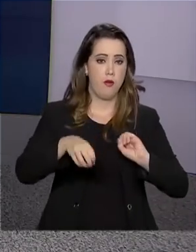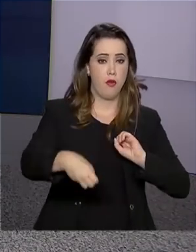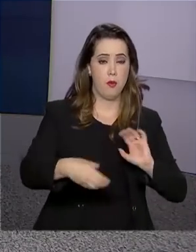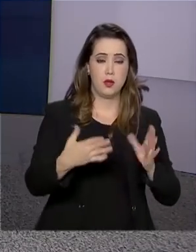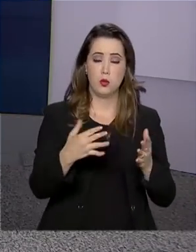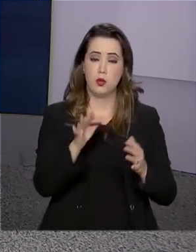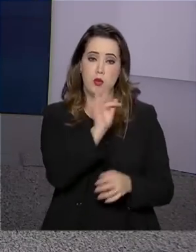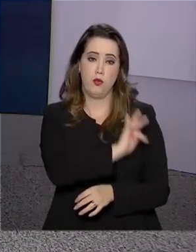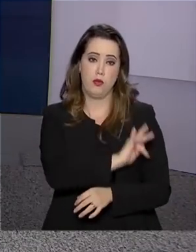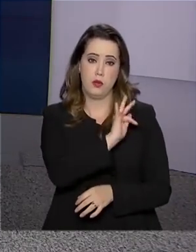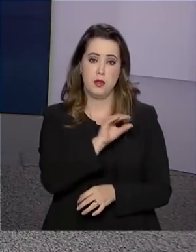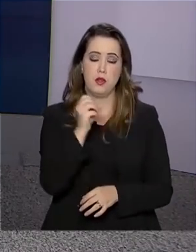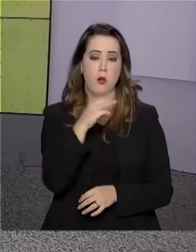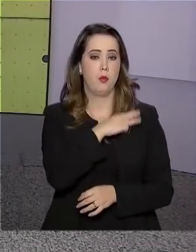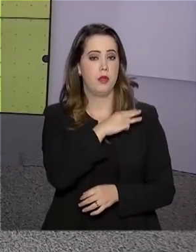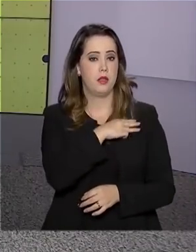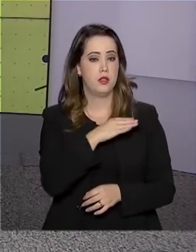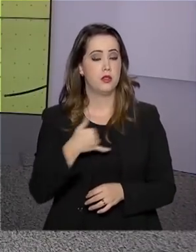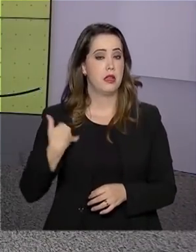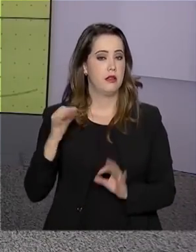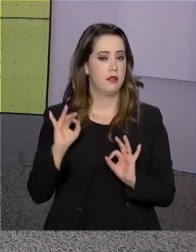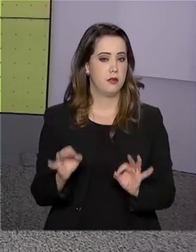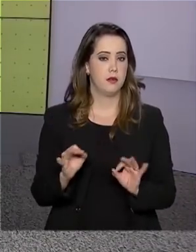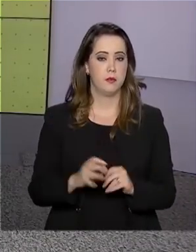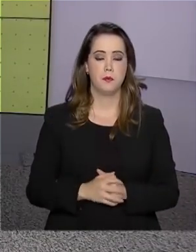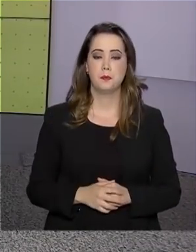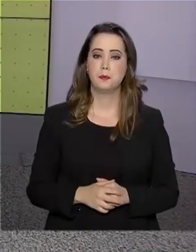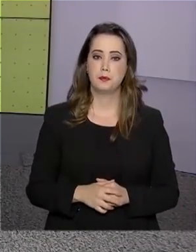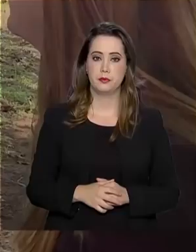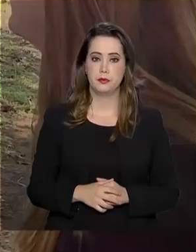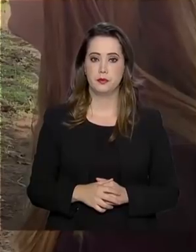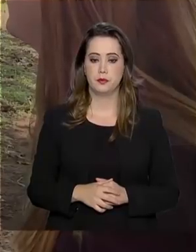do ensino fundamental ou médio na idade adequada.